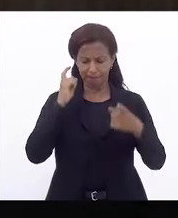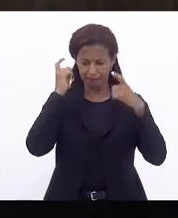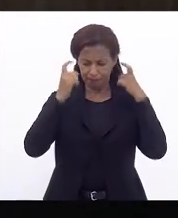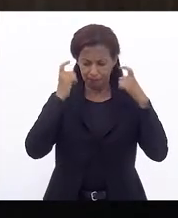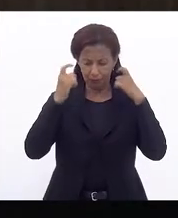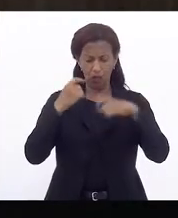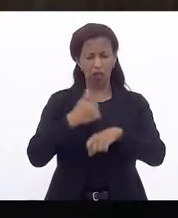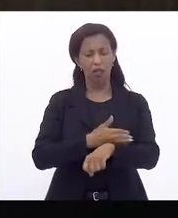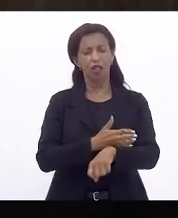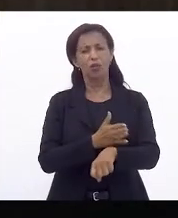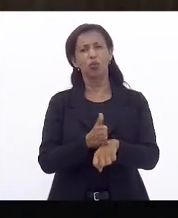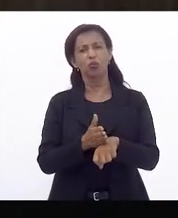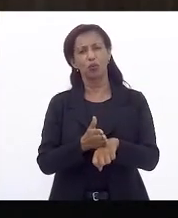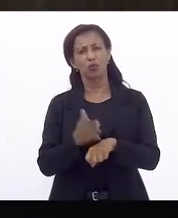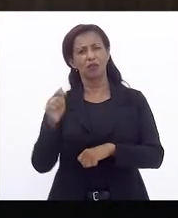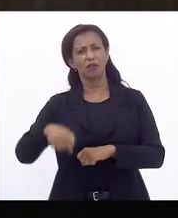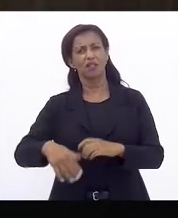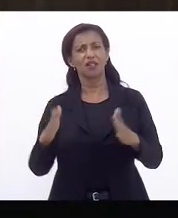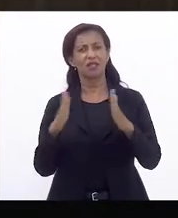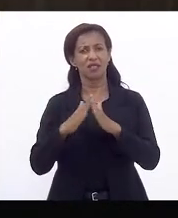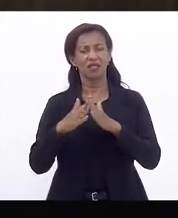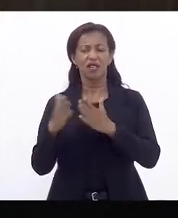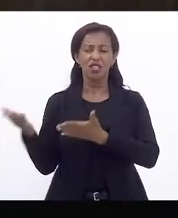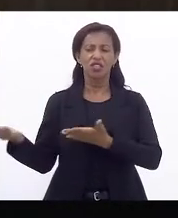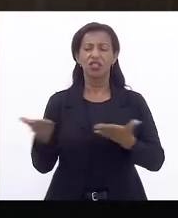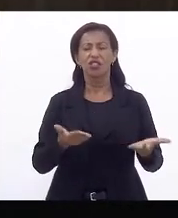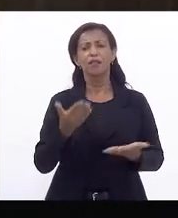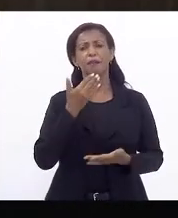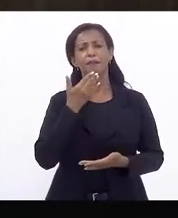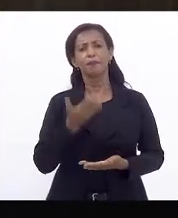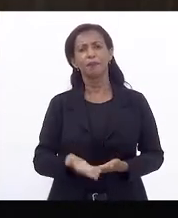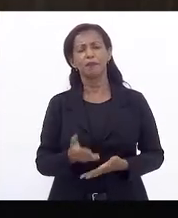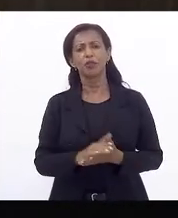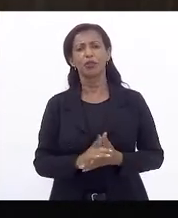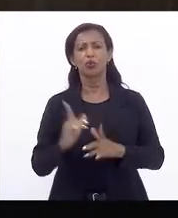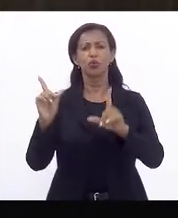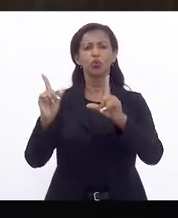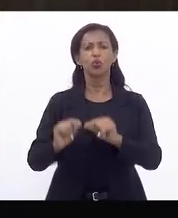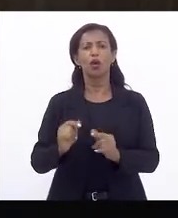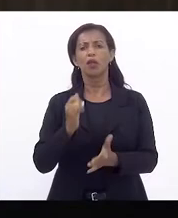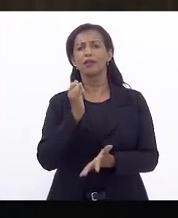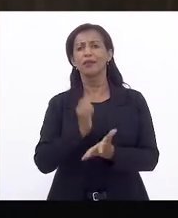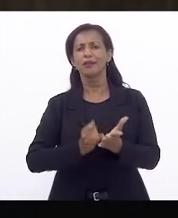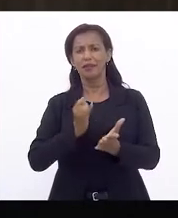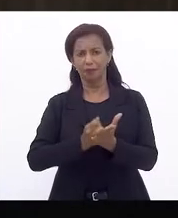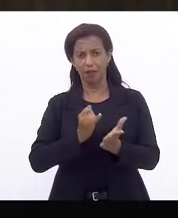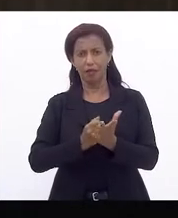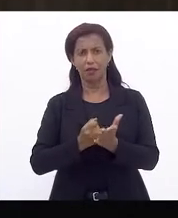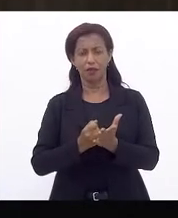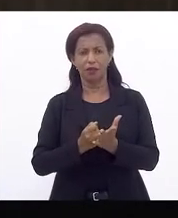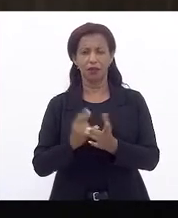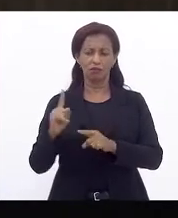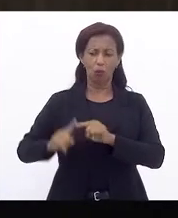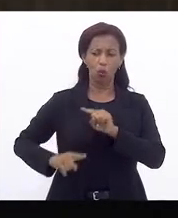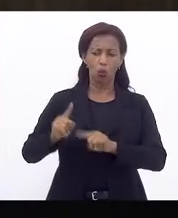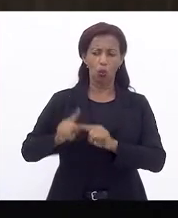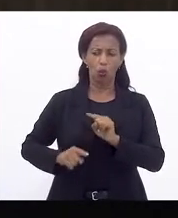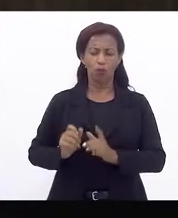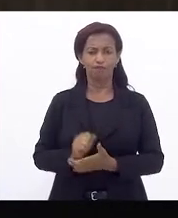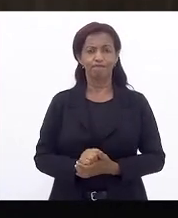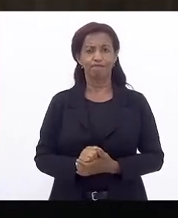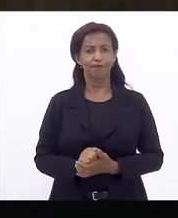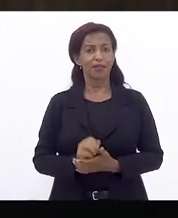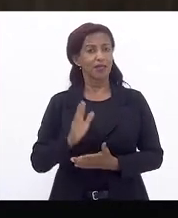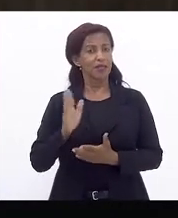todo momento aqui nessa casa, deputado Márcio Pacheco, chega a solicitação de redução de ICMS dos produtos, sendo que na ponta